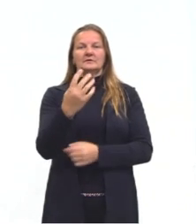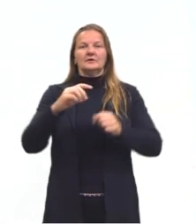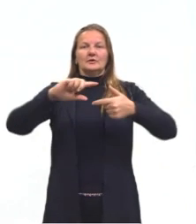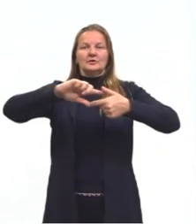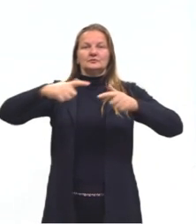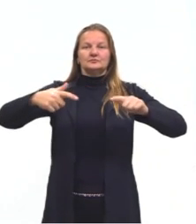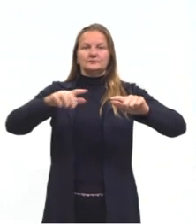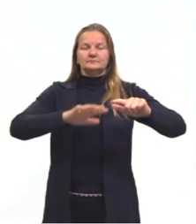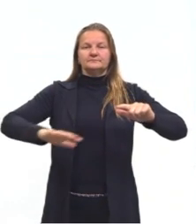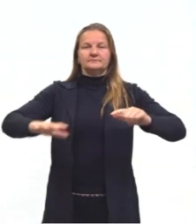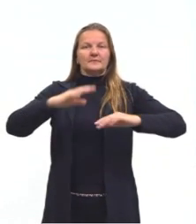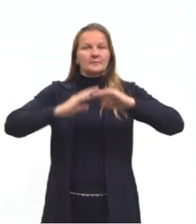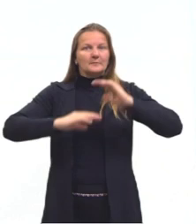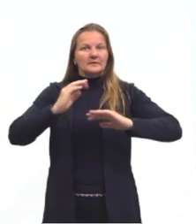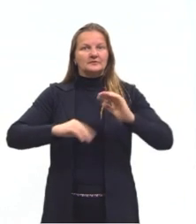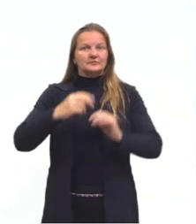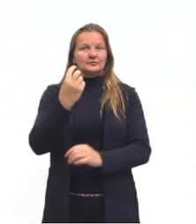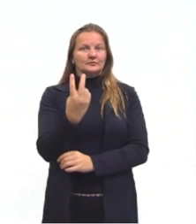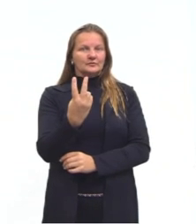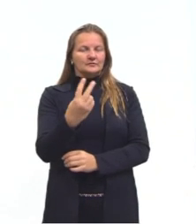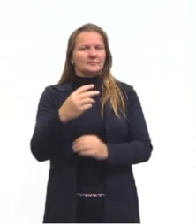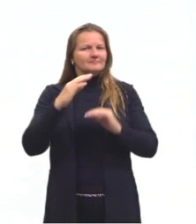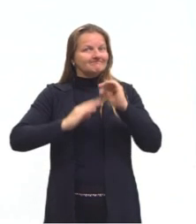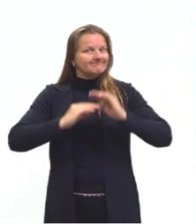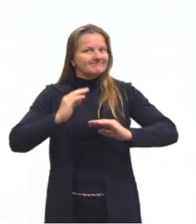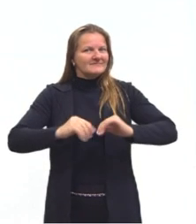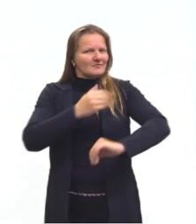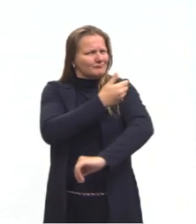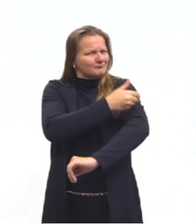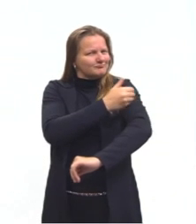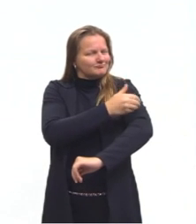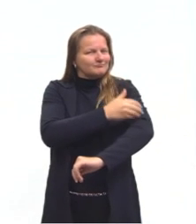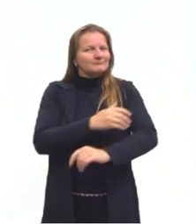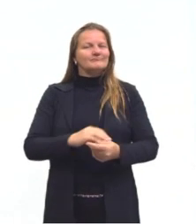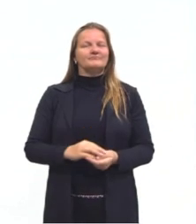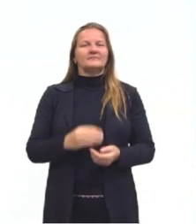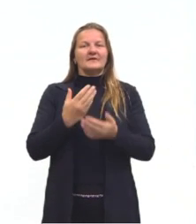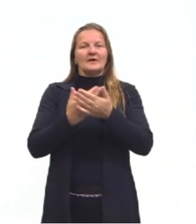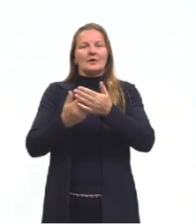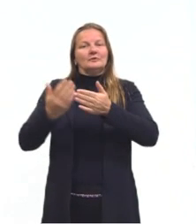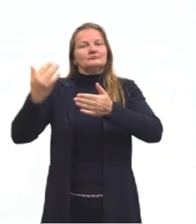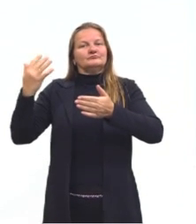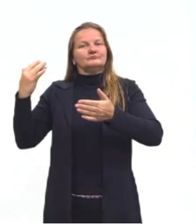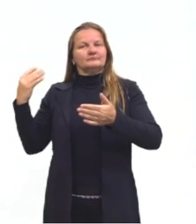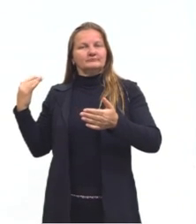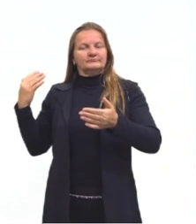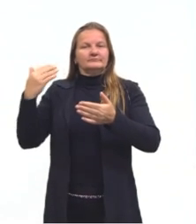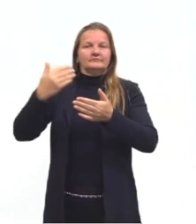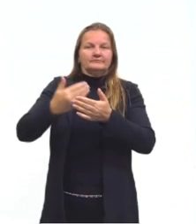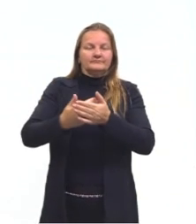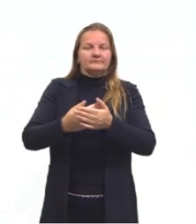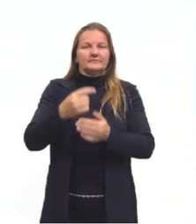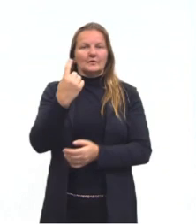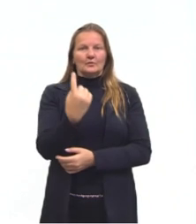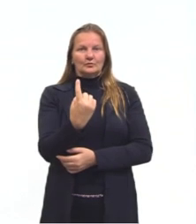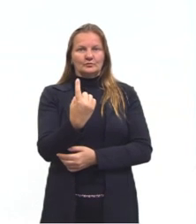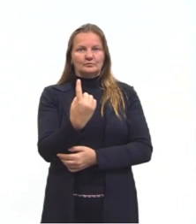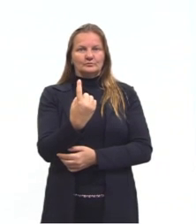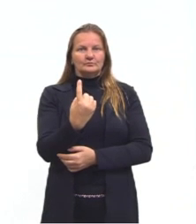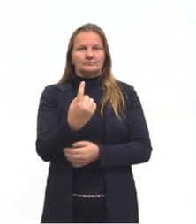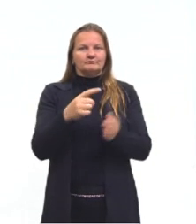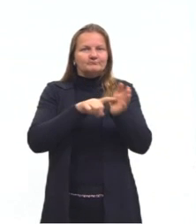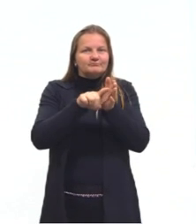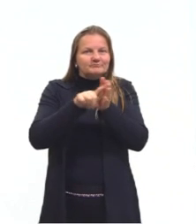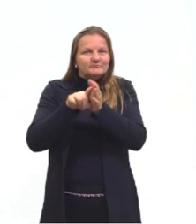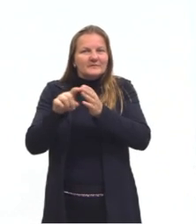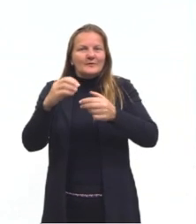Prática, parte 2. Então nós tivemos aí algumas aulas atrás, então a parte 1, as primeiras questões